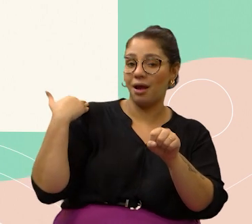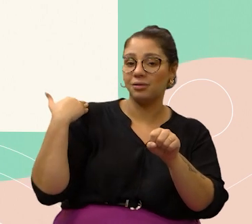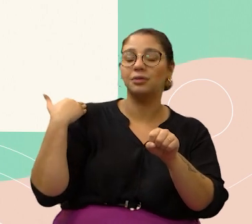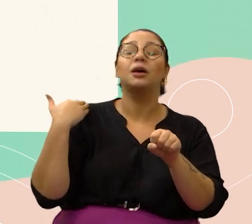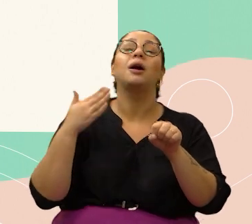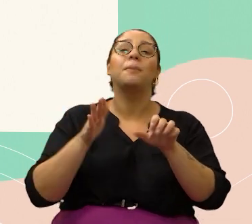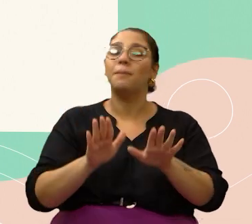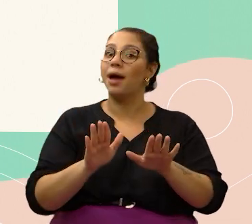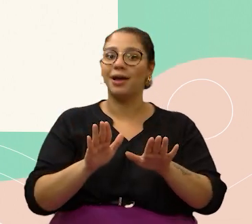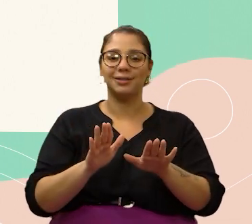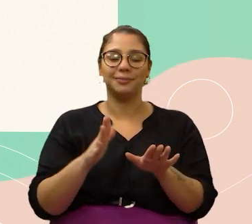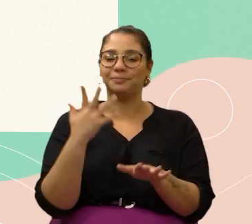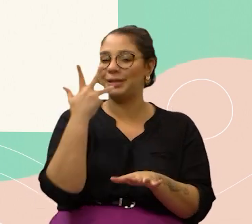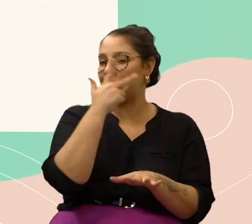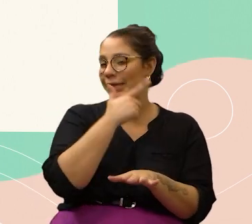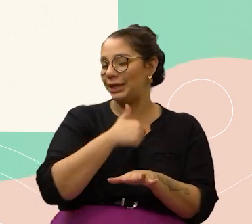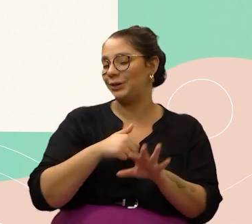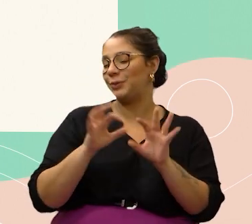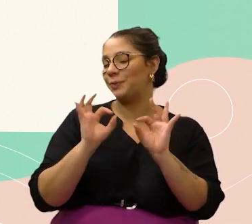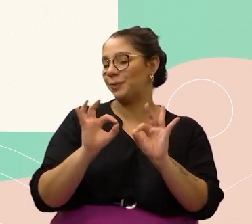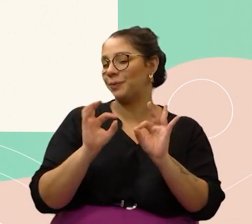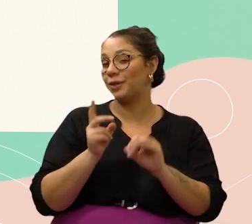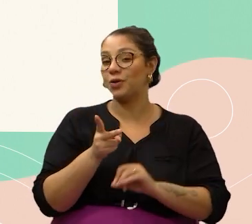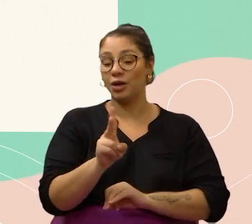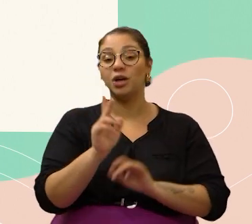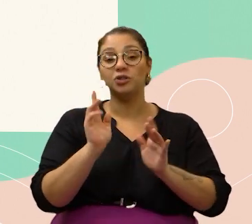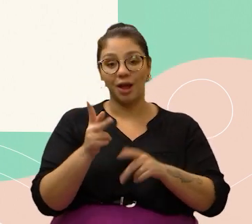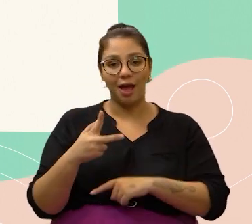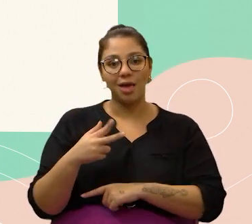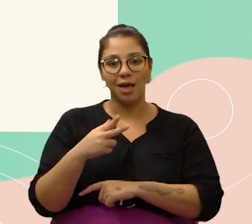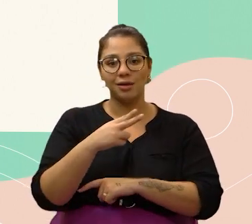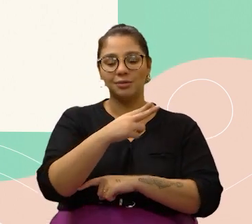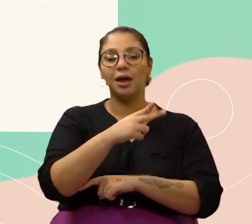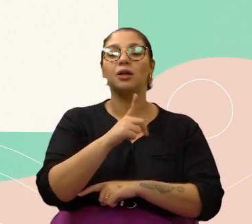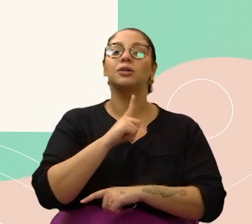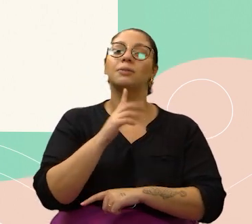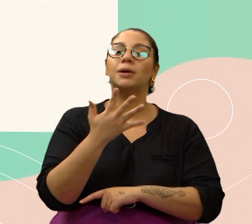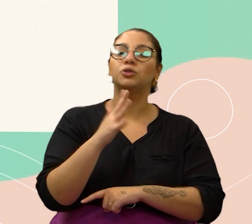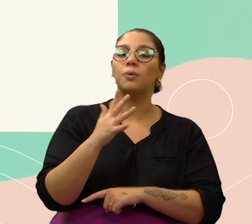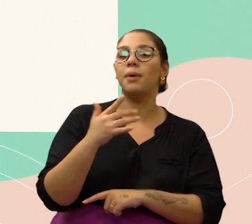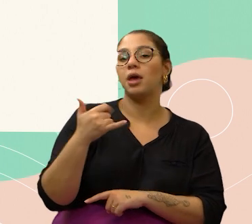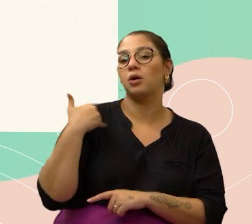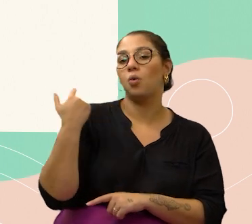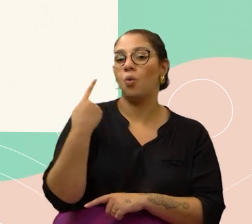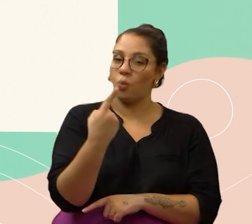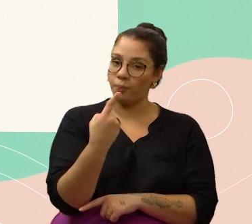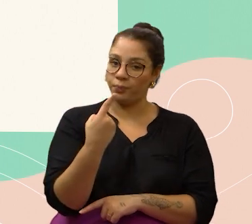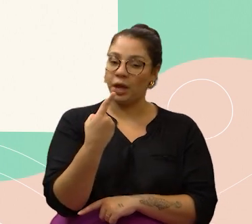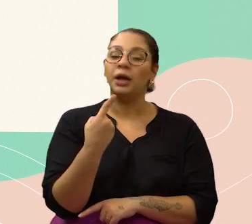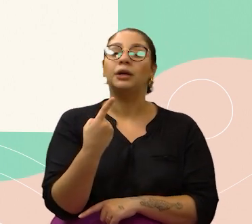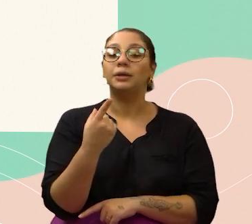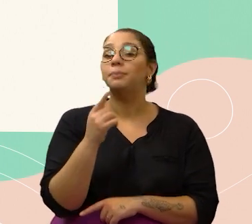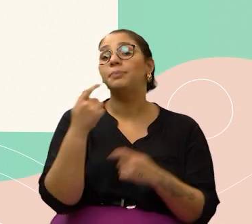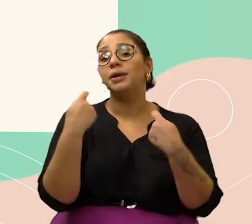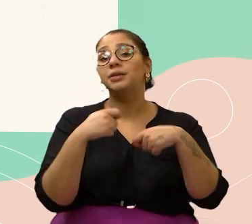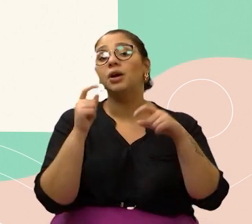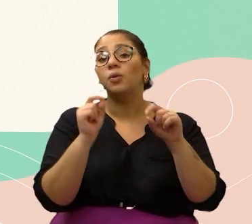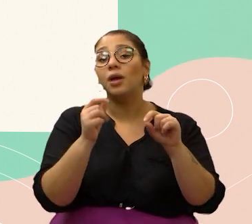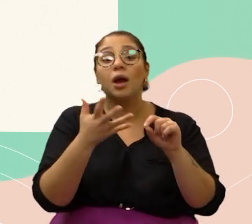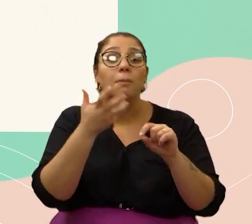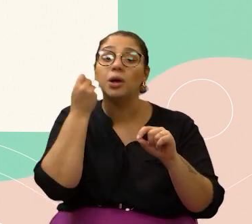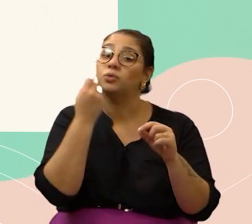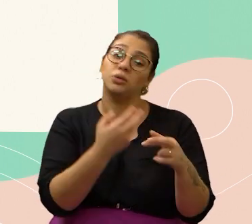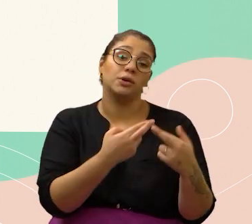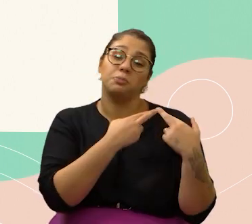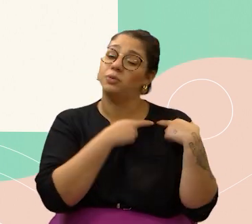Provavelmente foi atropelado no passado e tem um pouquinho de dificuldade para andar com a patinha traseira. Mas